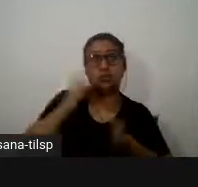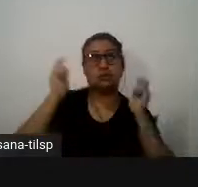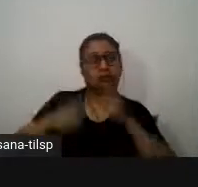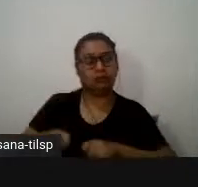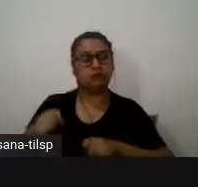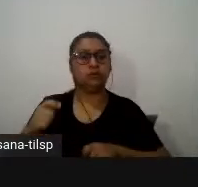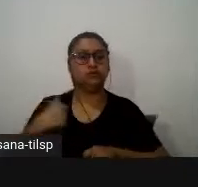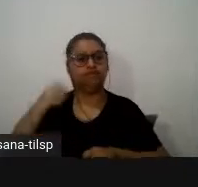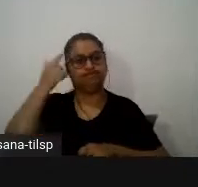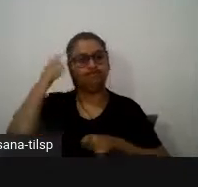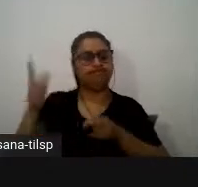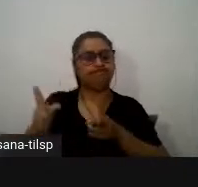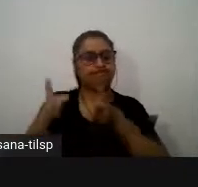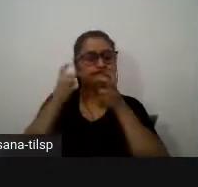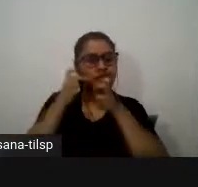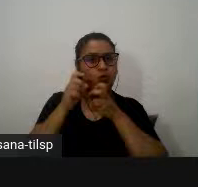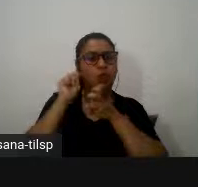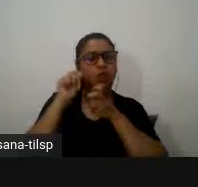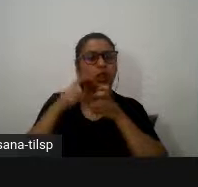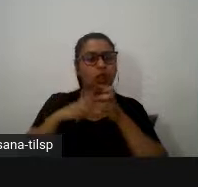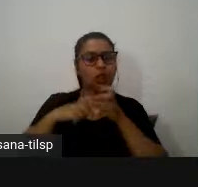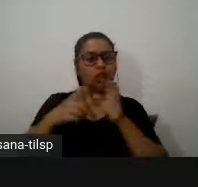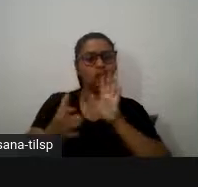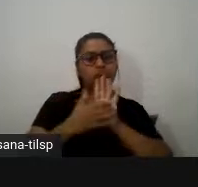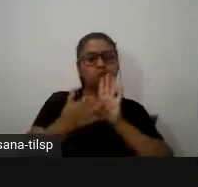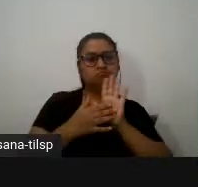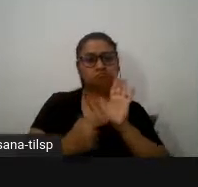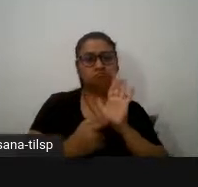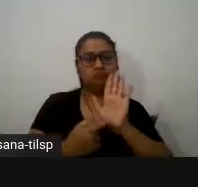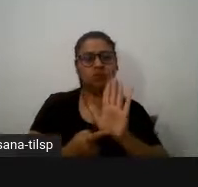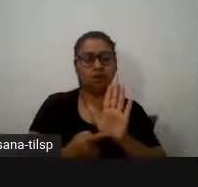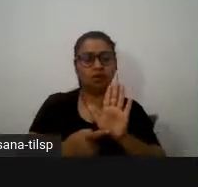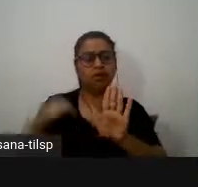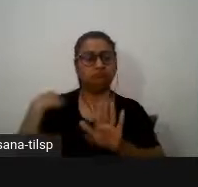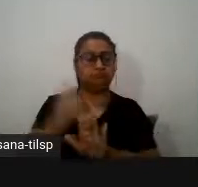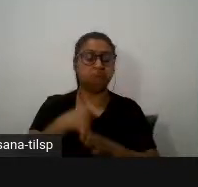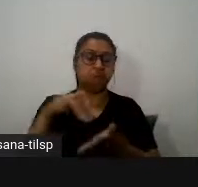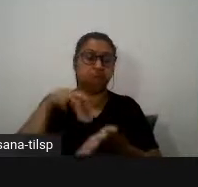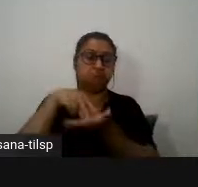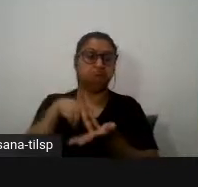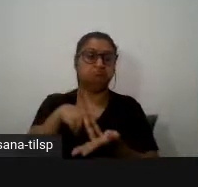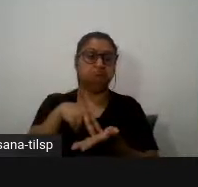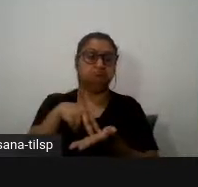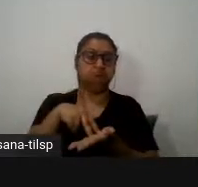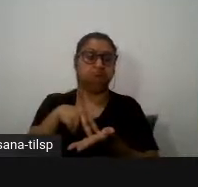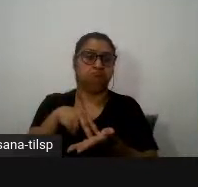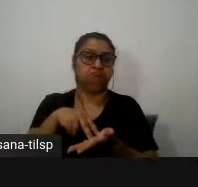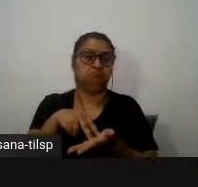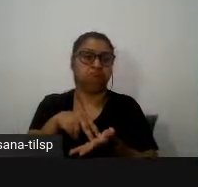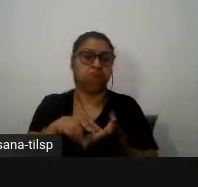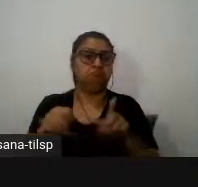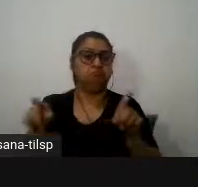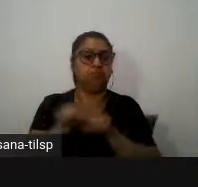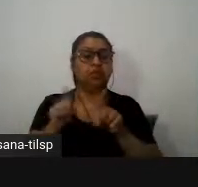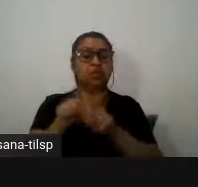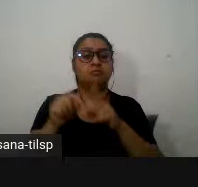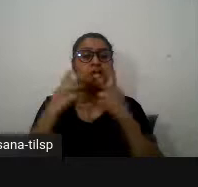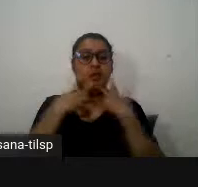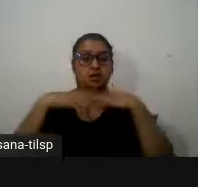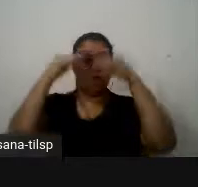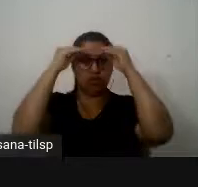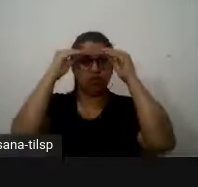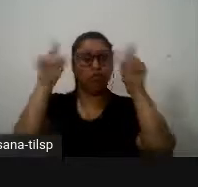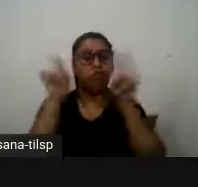de perceber o que é que está à nossa frente e nos posicionarmos e esta caracterização linguística e textual dos